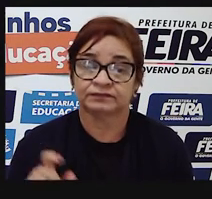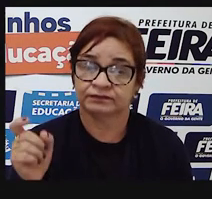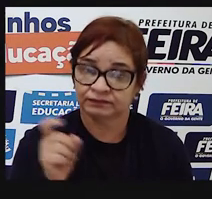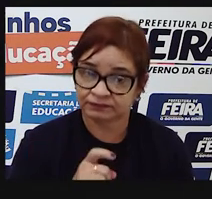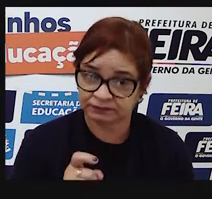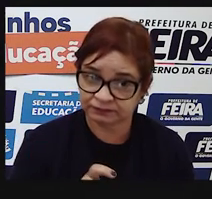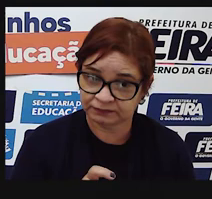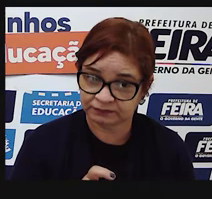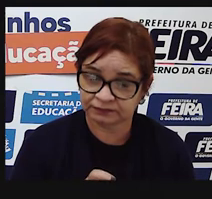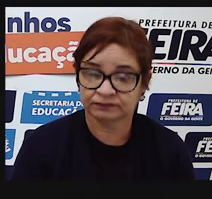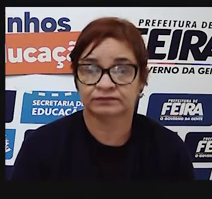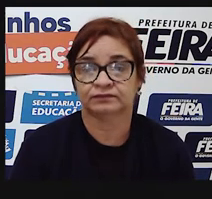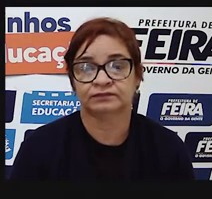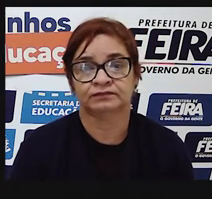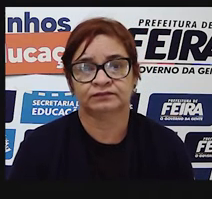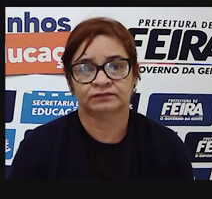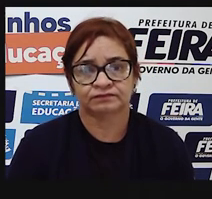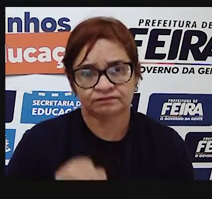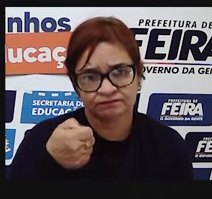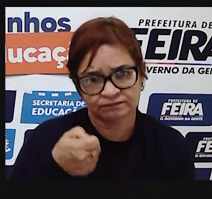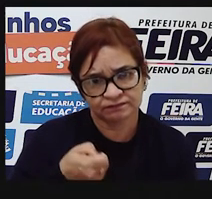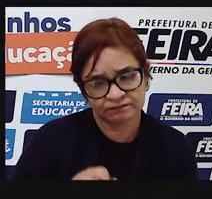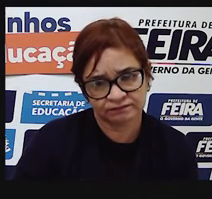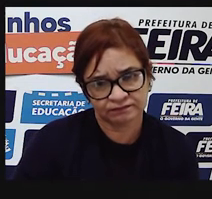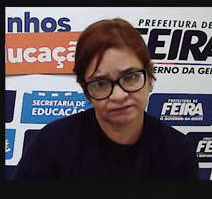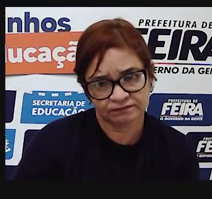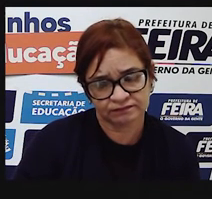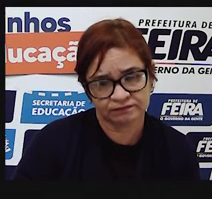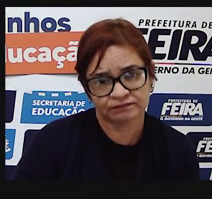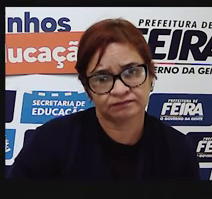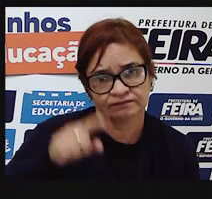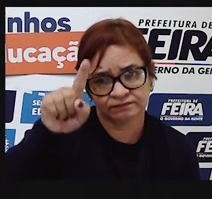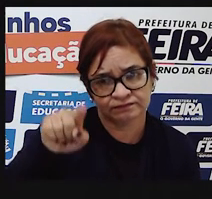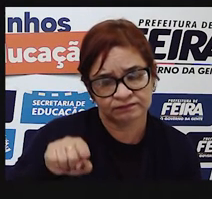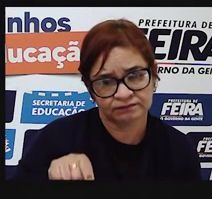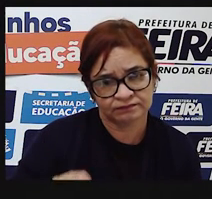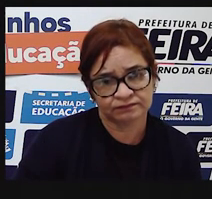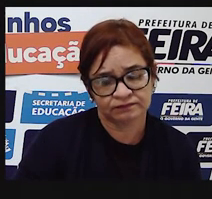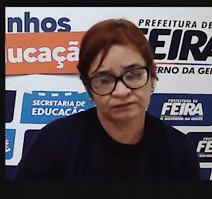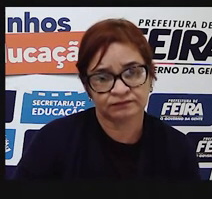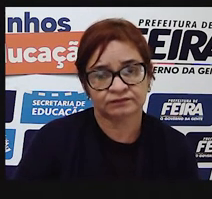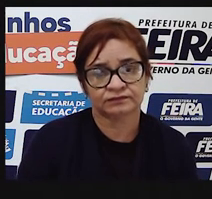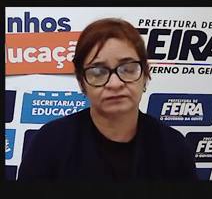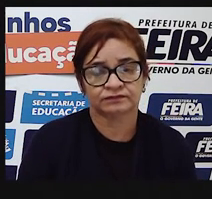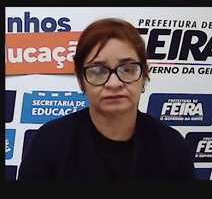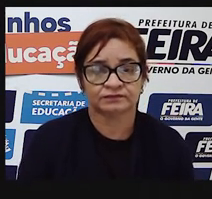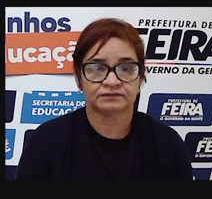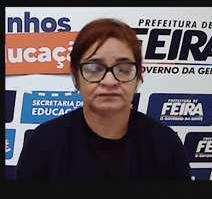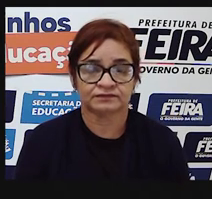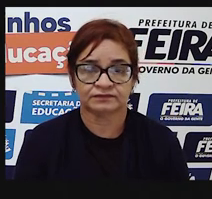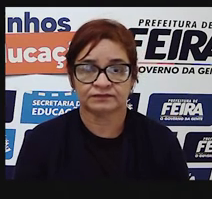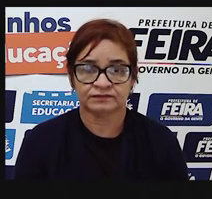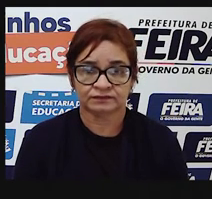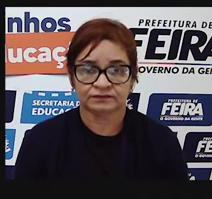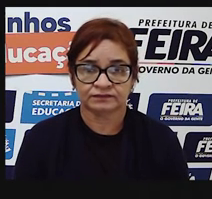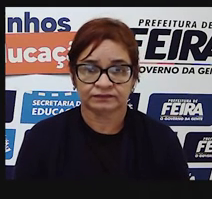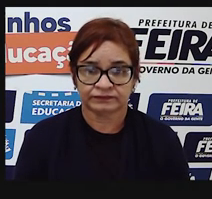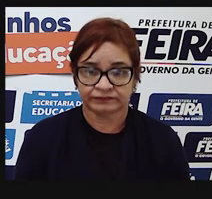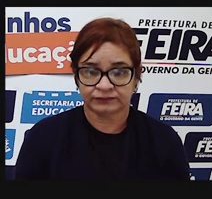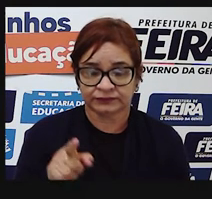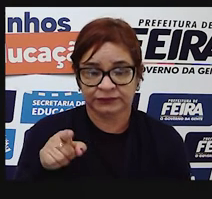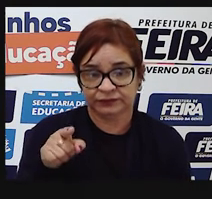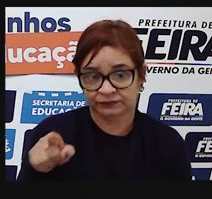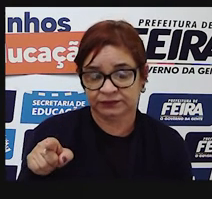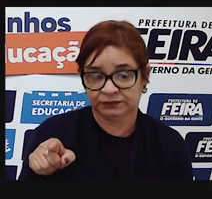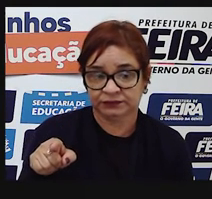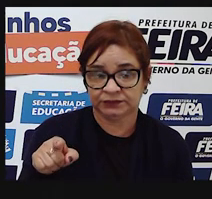afirmativa. É erro grave, uma exclamação, afirmativa, algo que está sendo assertivo. É erro grave. Pontuar mal